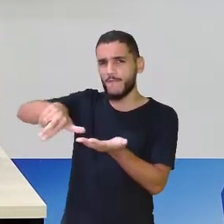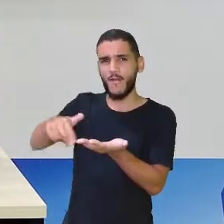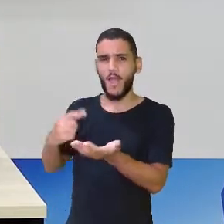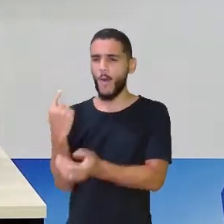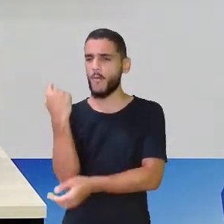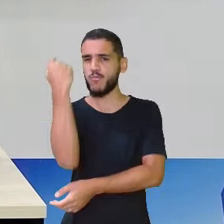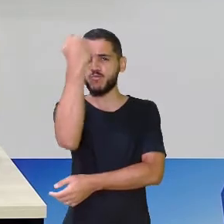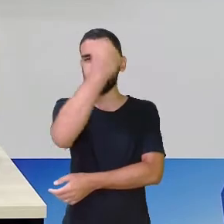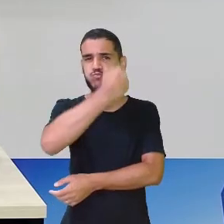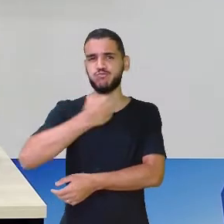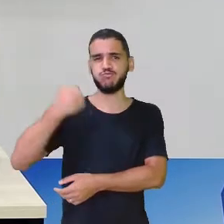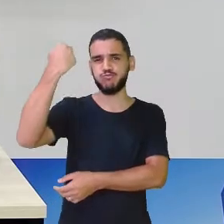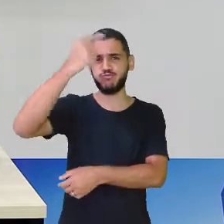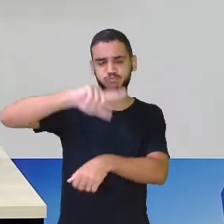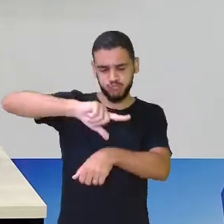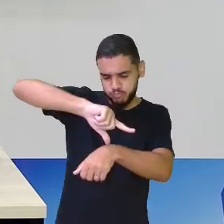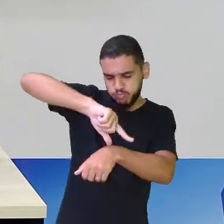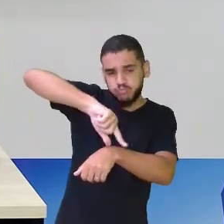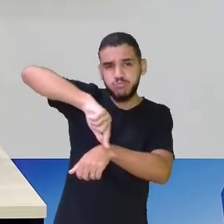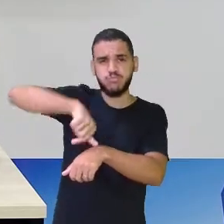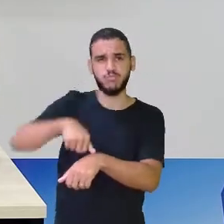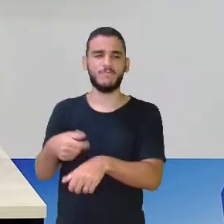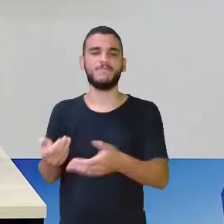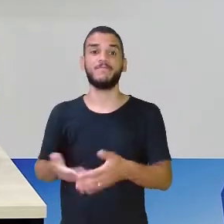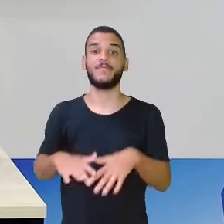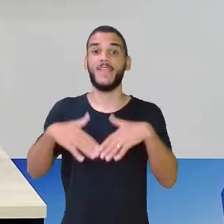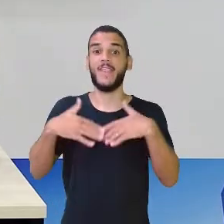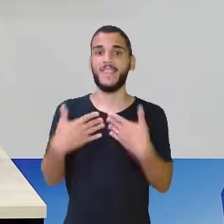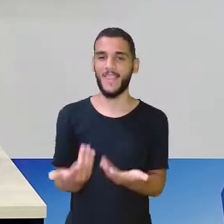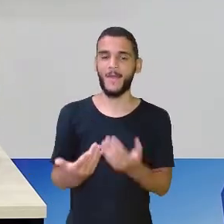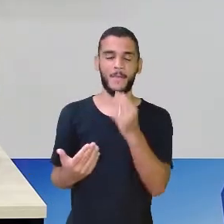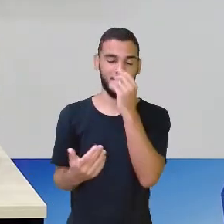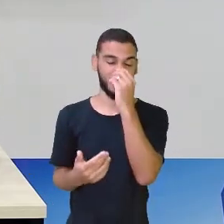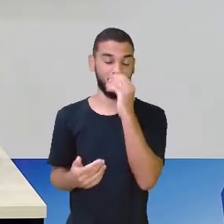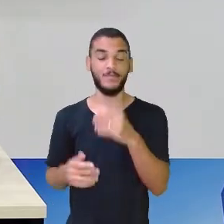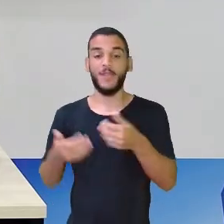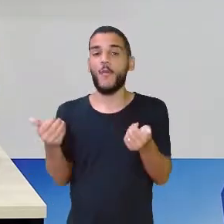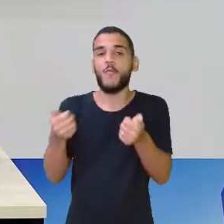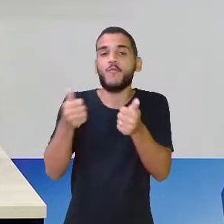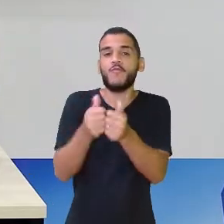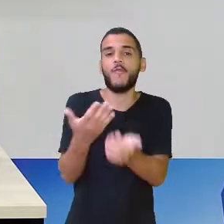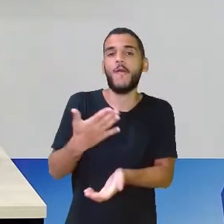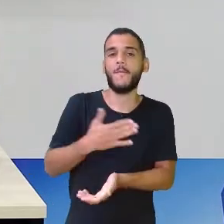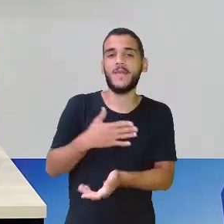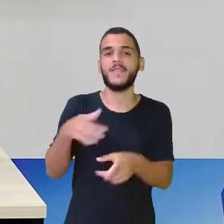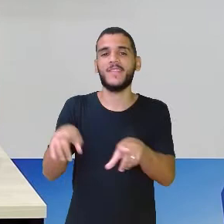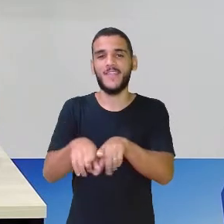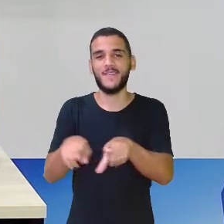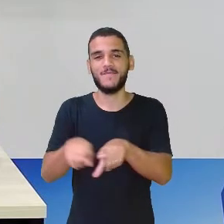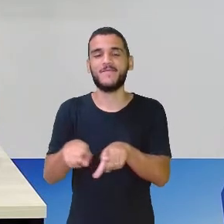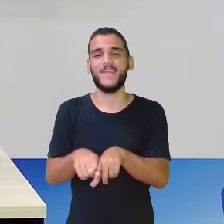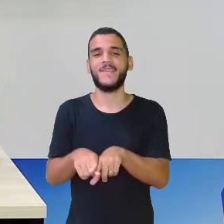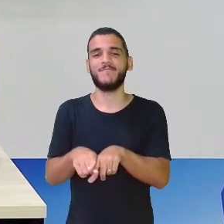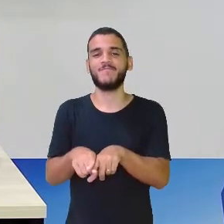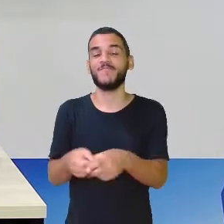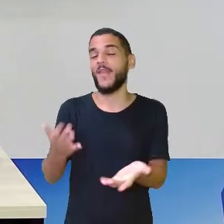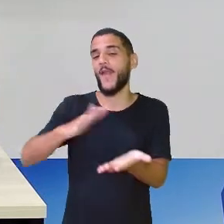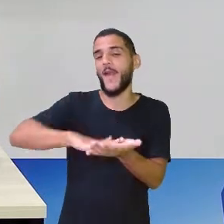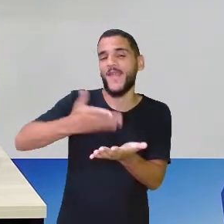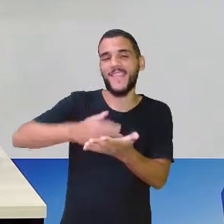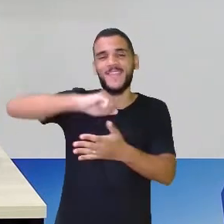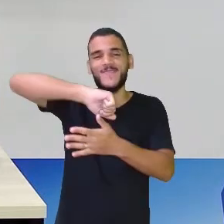relógios. Então vamos lá e aqui, ó, juntinho comigo está o nosso querido